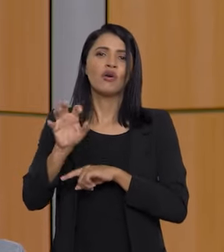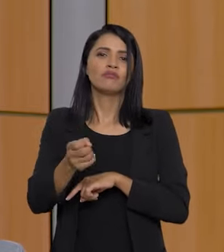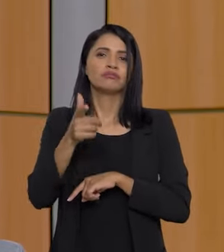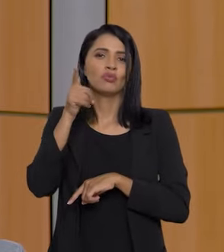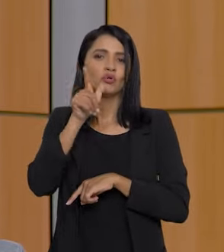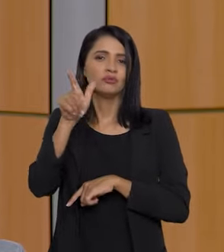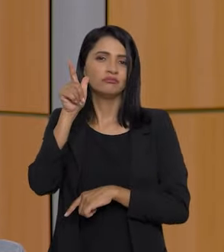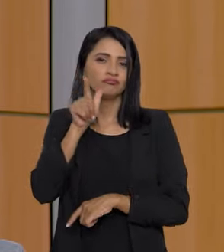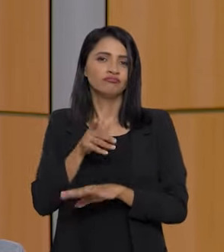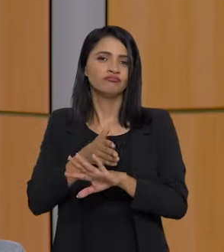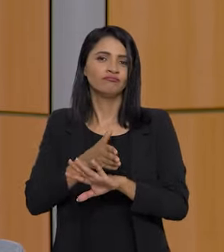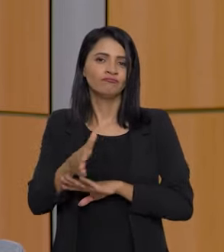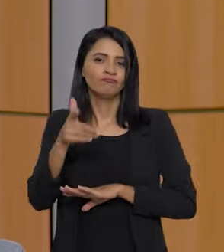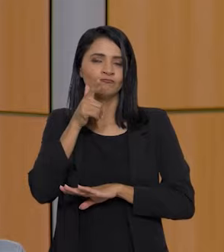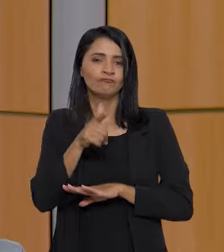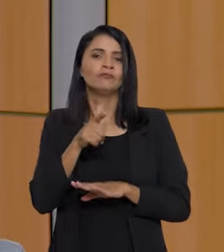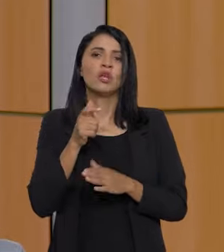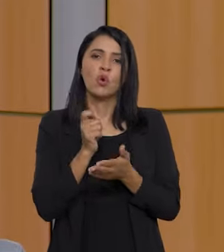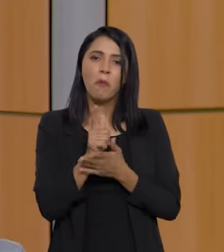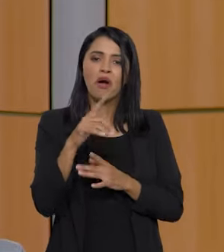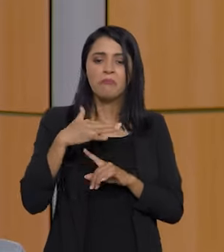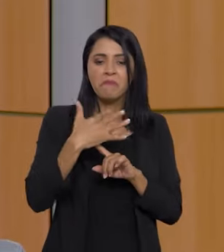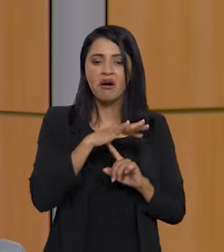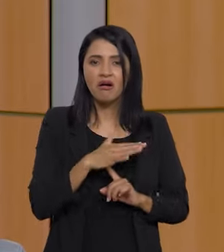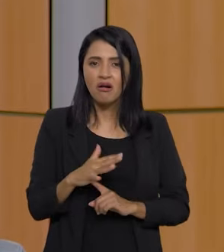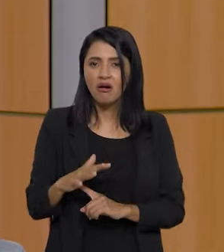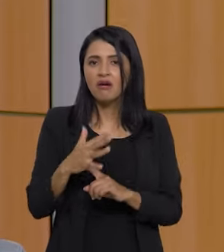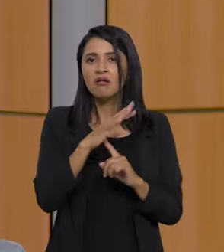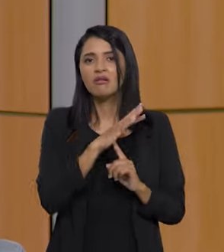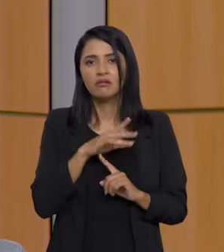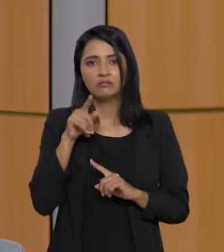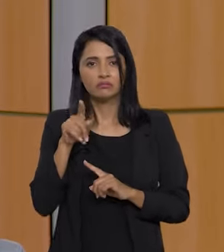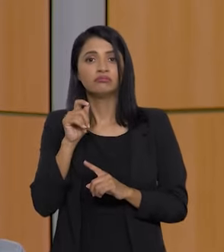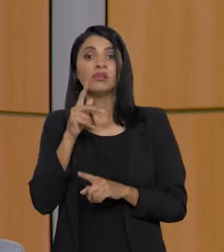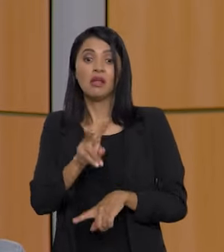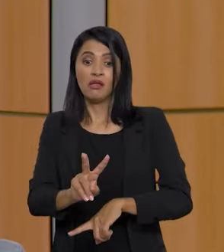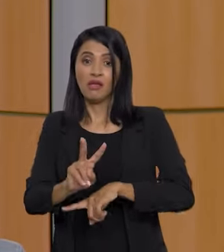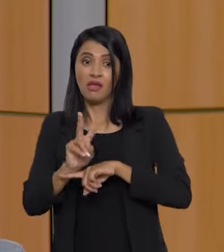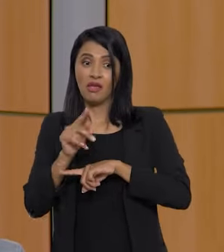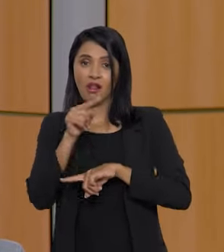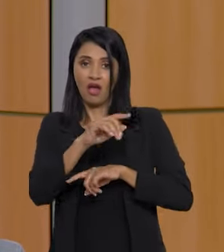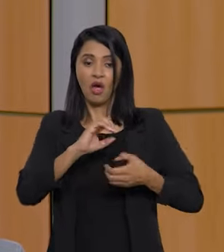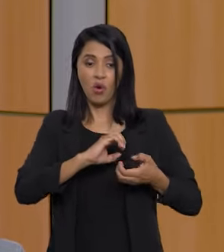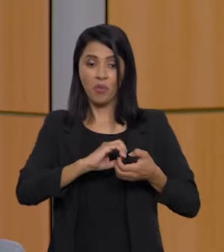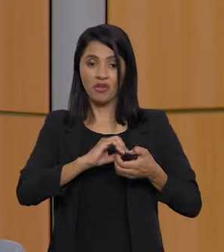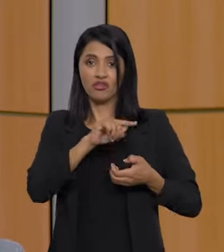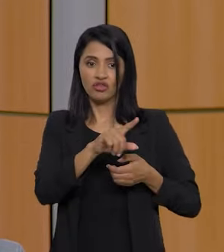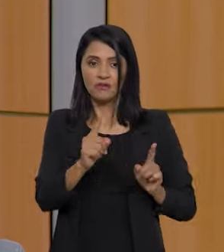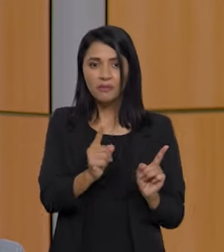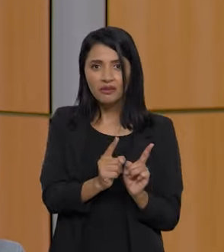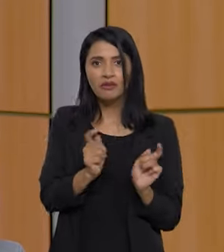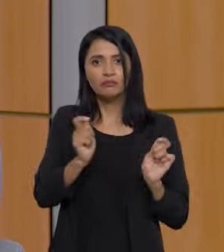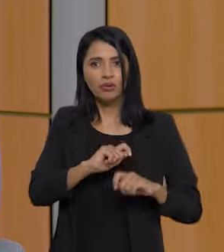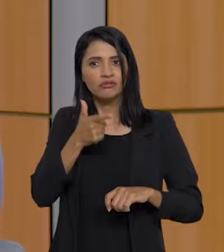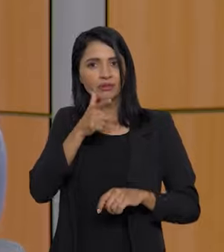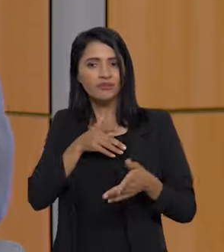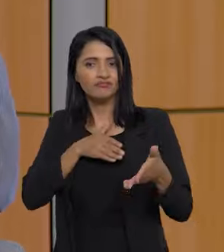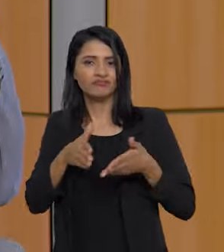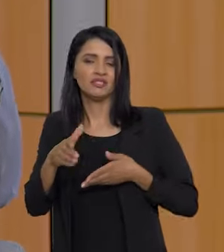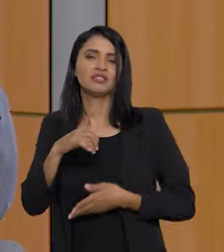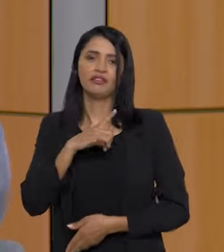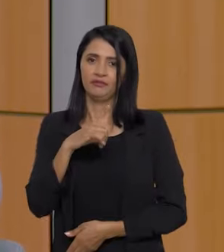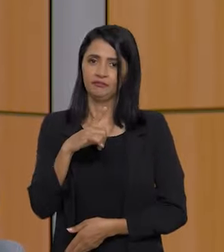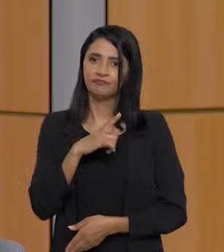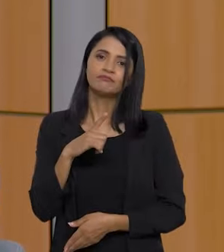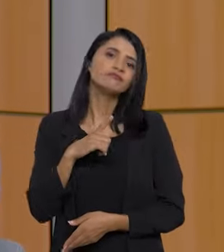que o pequeno consiga se mecanizar e que o financiamento chegue na cooperativa pequena. Por isso nós estamos